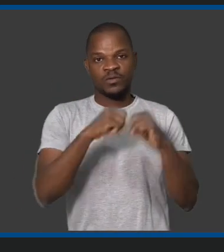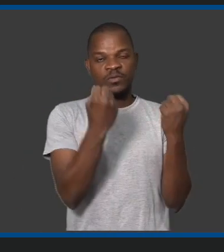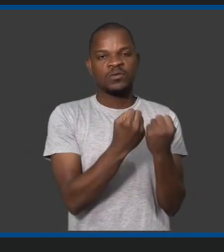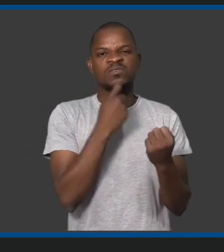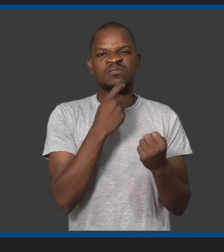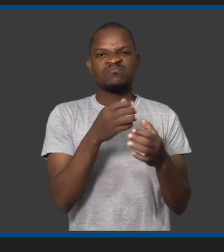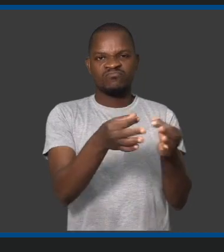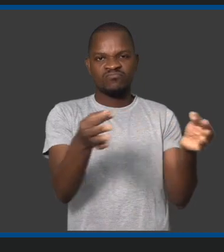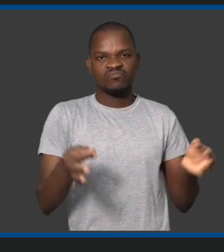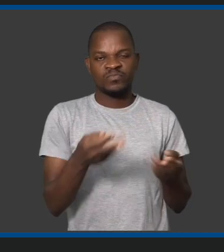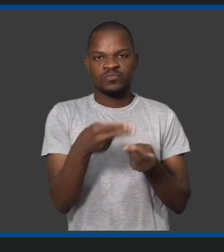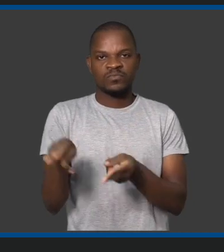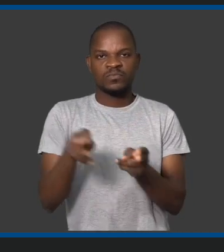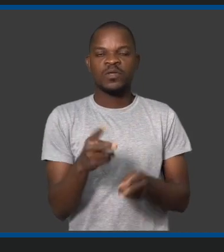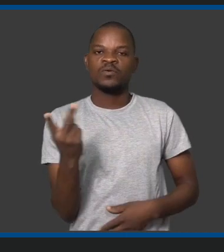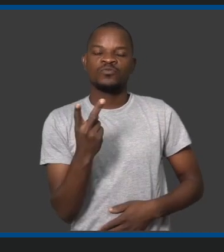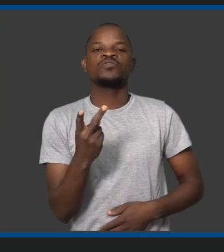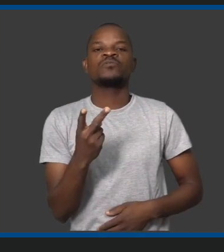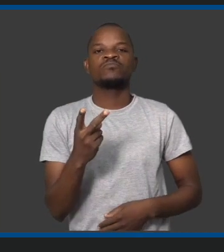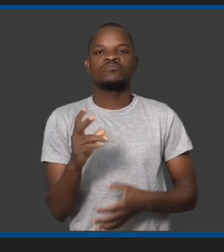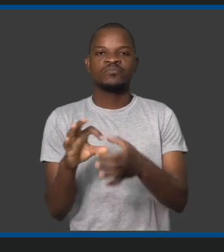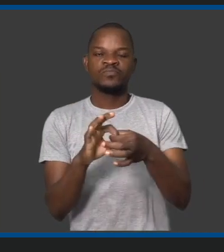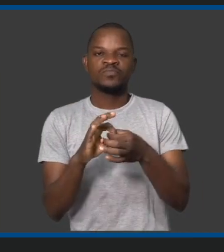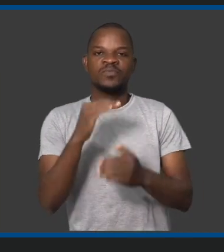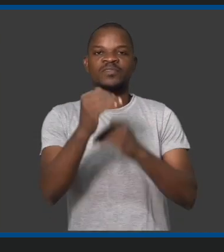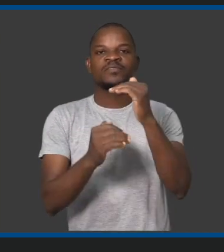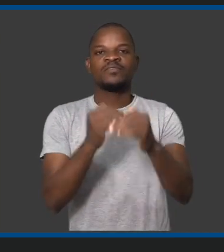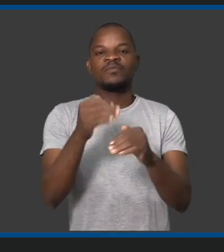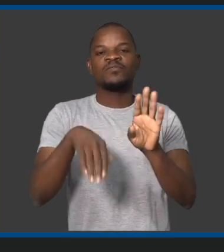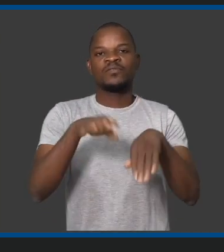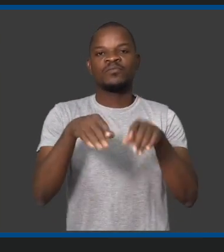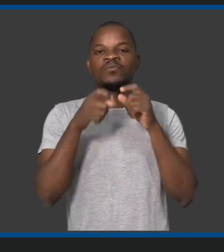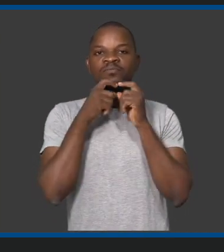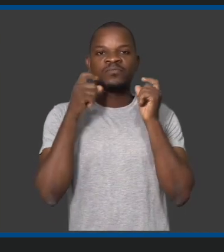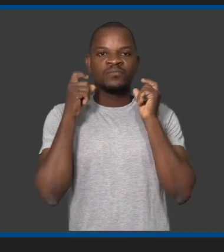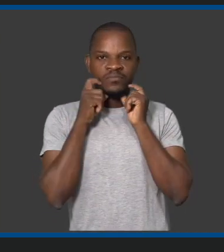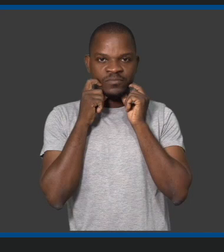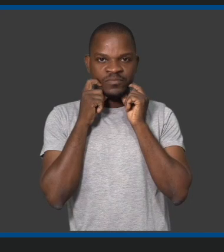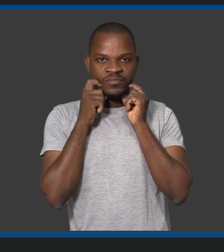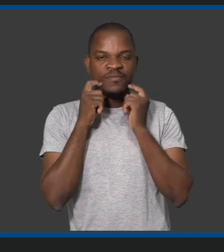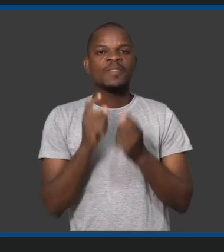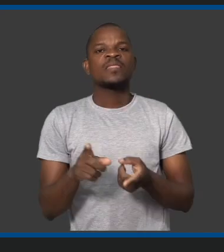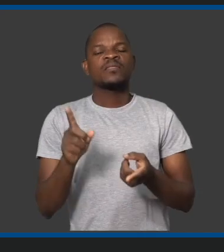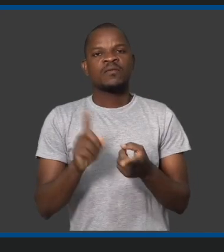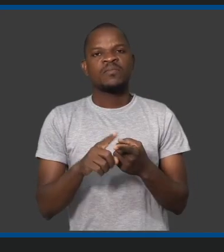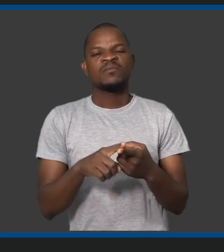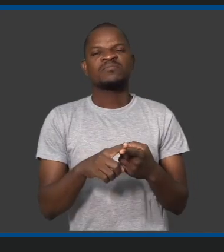protocolo, os clubes colaborem para o desenvolvimento do futebol em Moçambique. Os clubes poderem